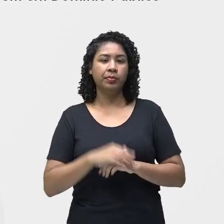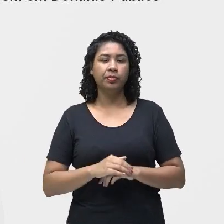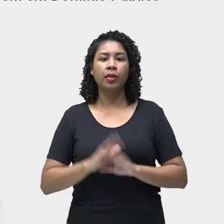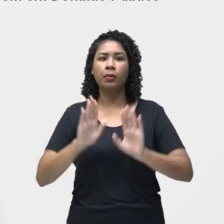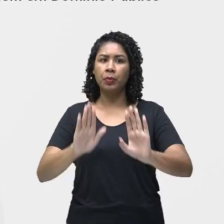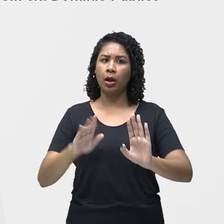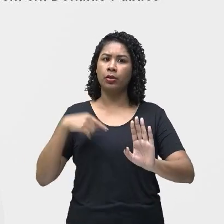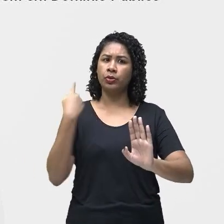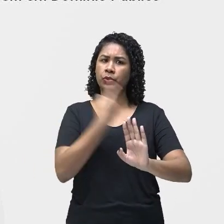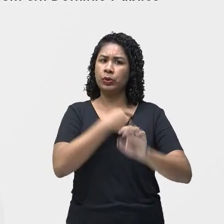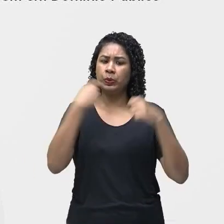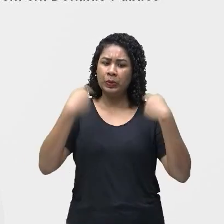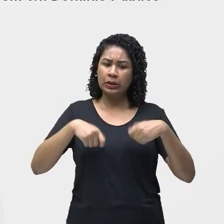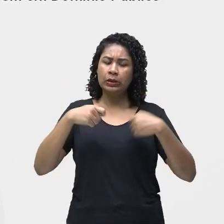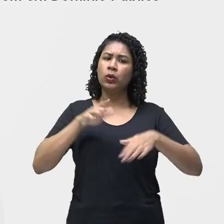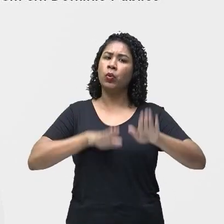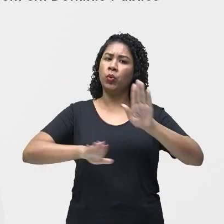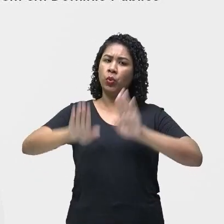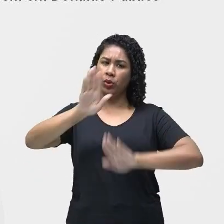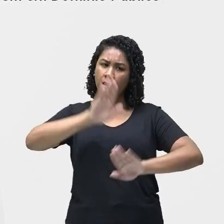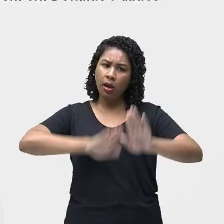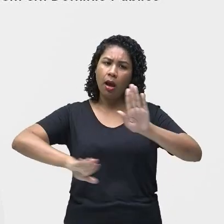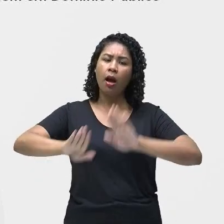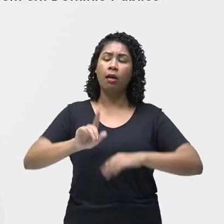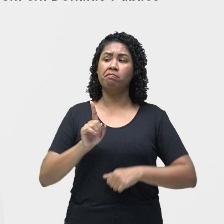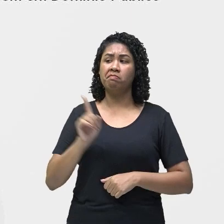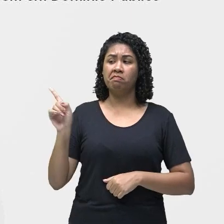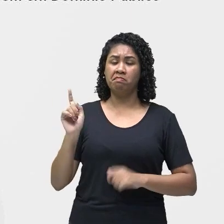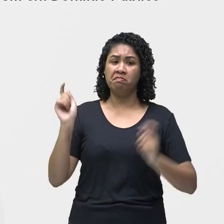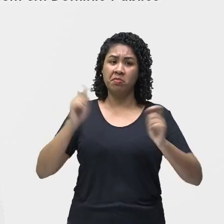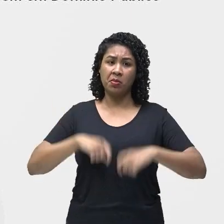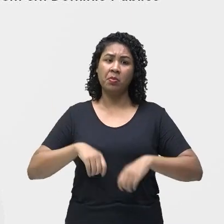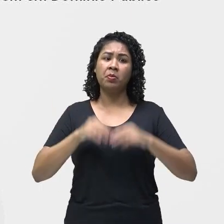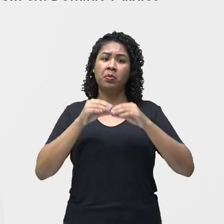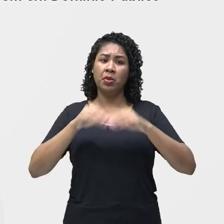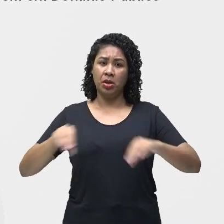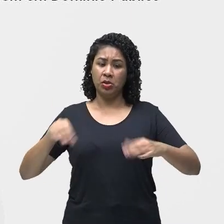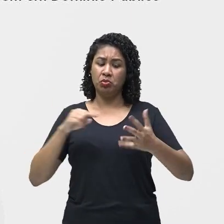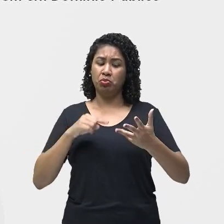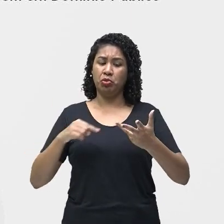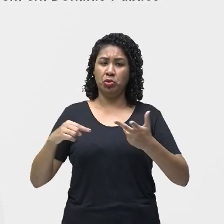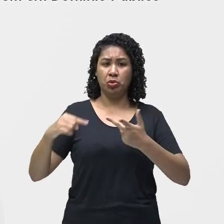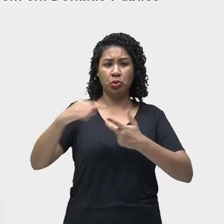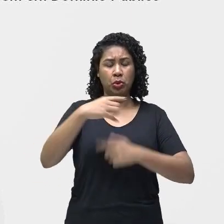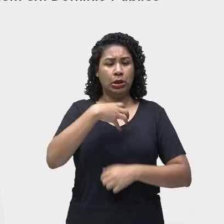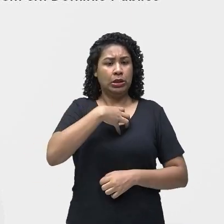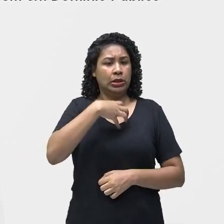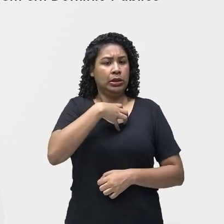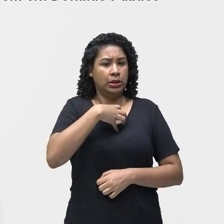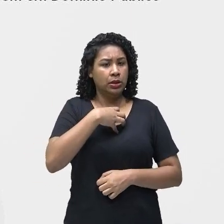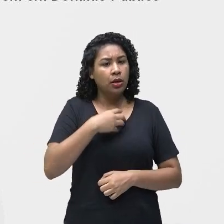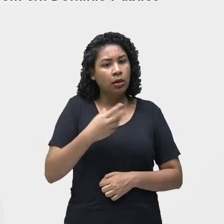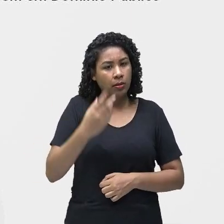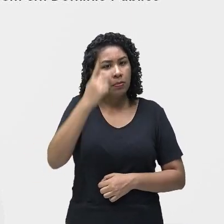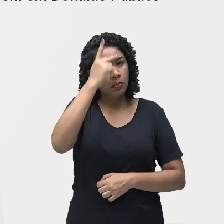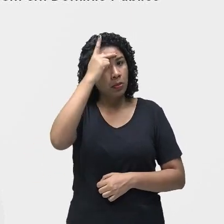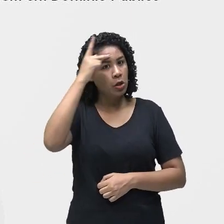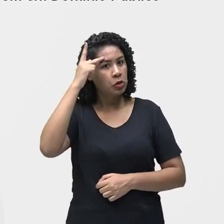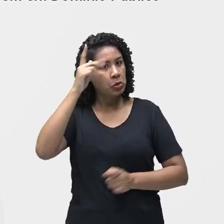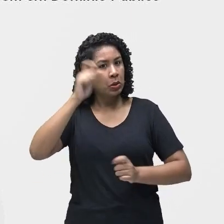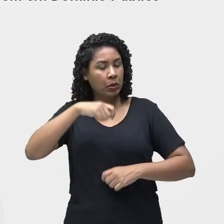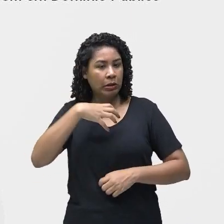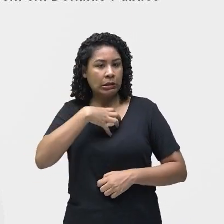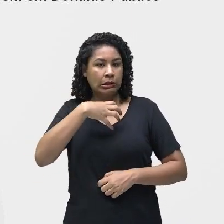cuidado com ela, porque ela causa alguns efeitos, né? A pessoa pode ter crises de